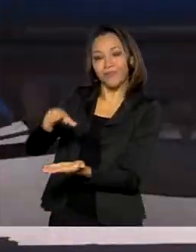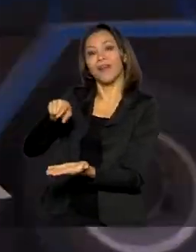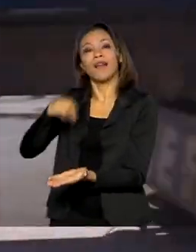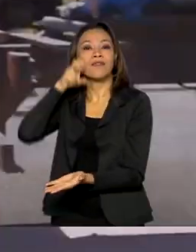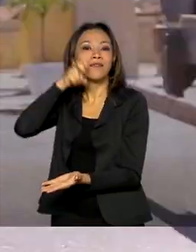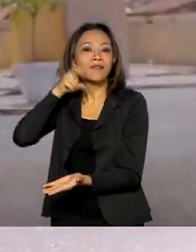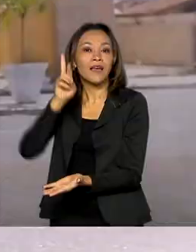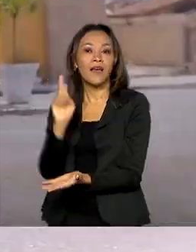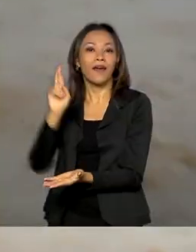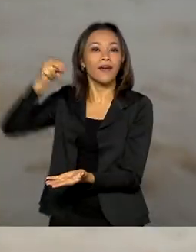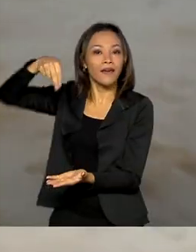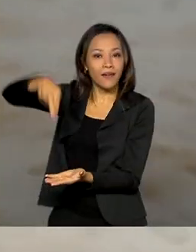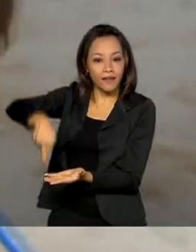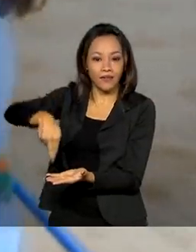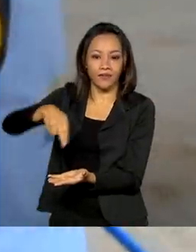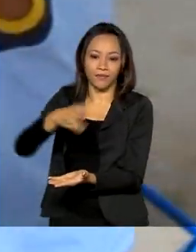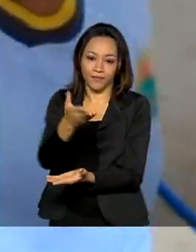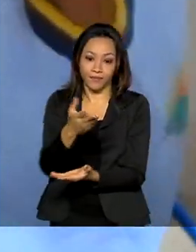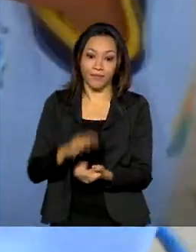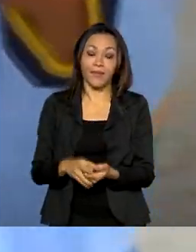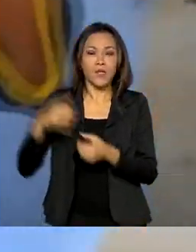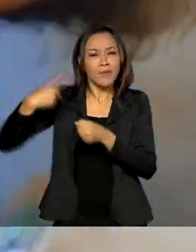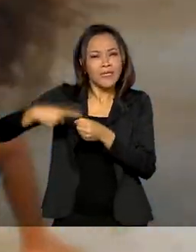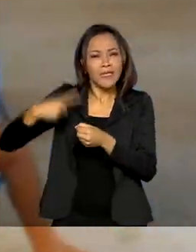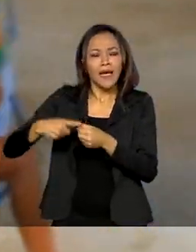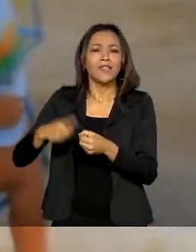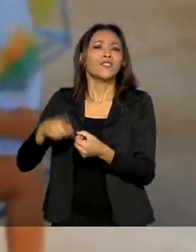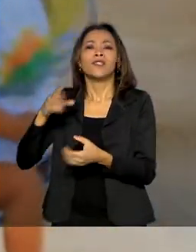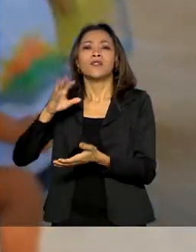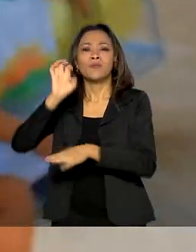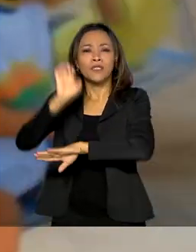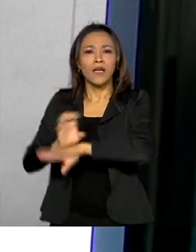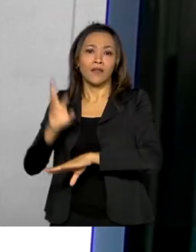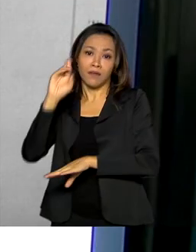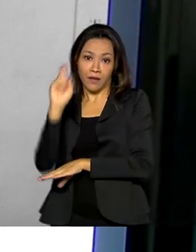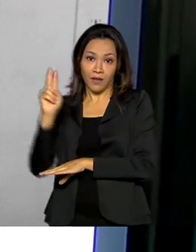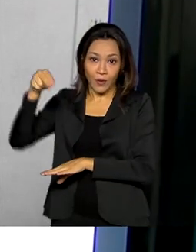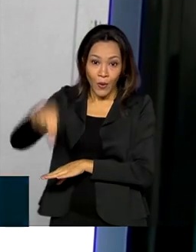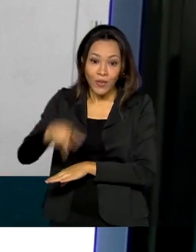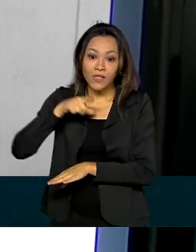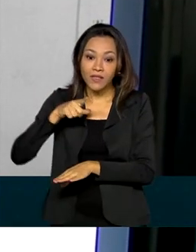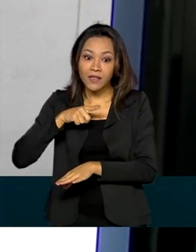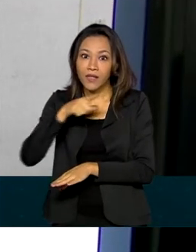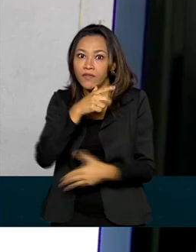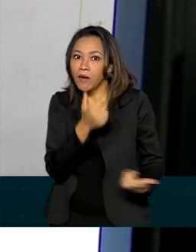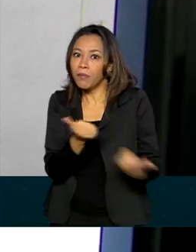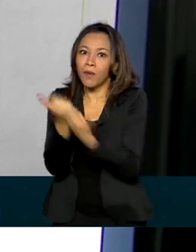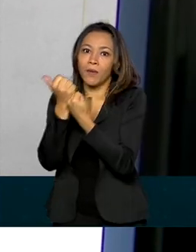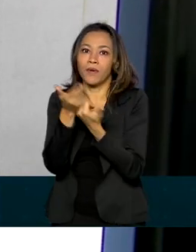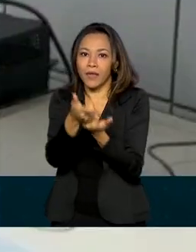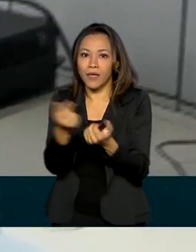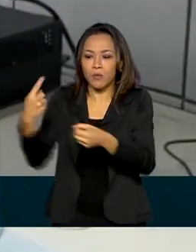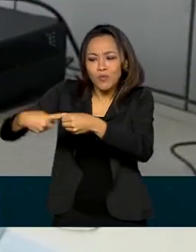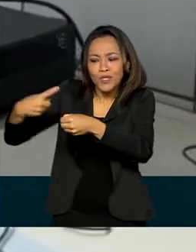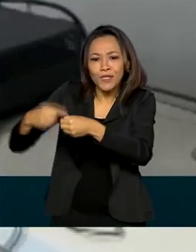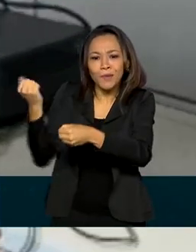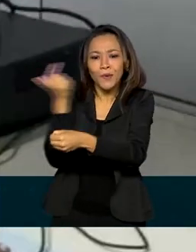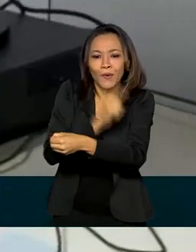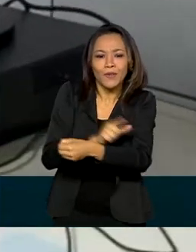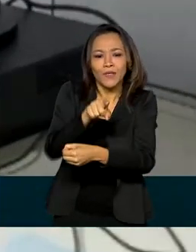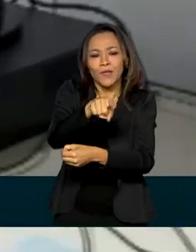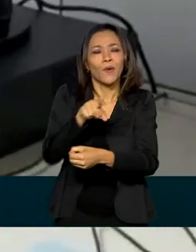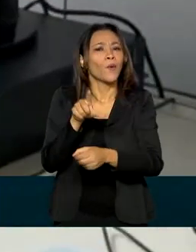Lá em Serra Caiada, no Rio Grande do Norte, a educação ganhou novos aliados. O município foi um dos beneficiados por um dos